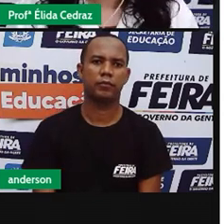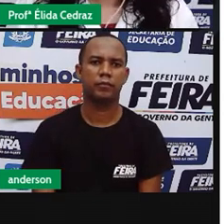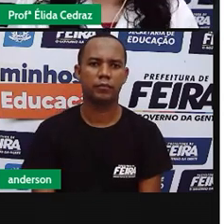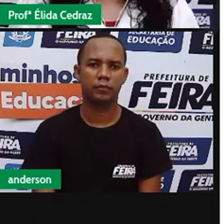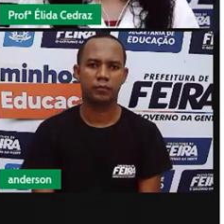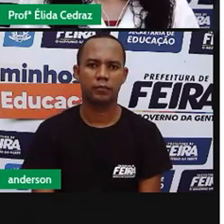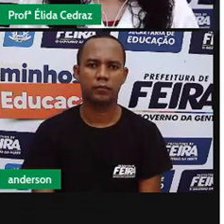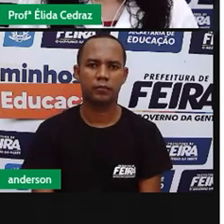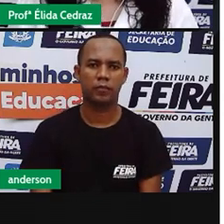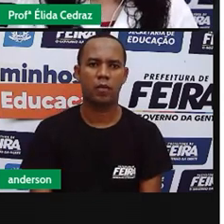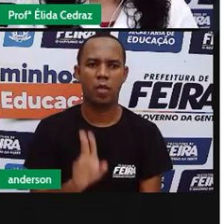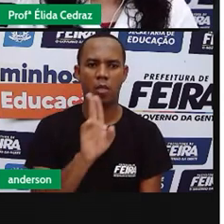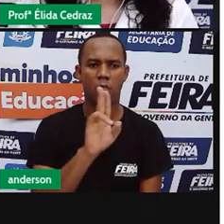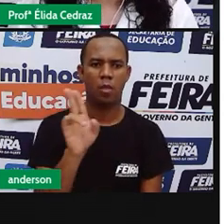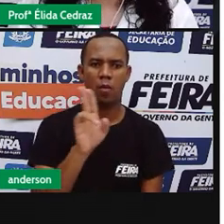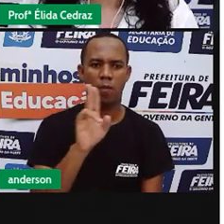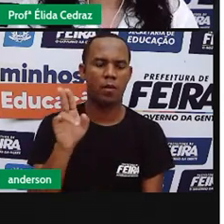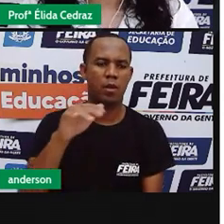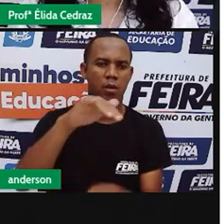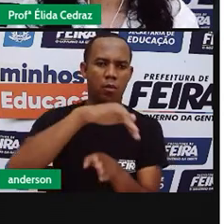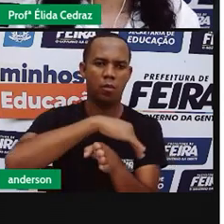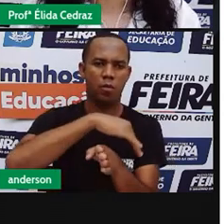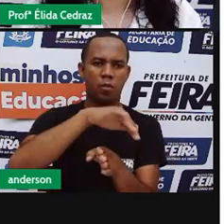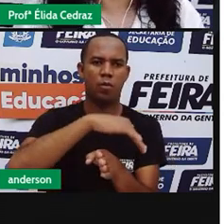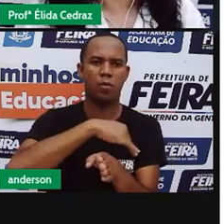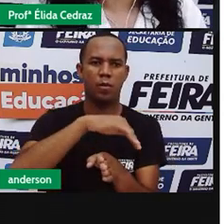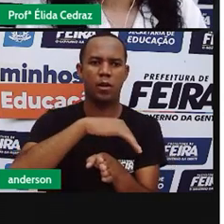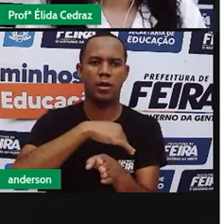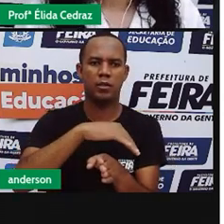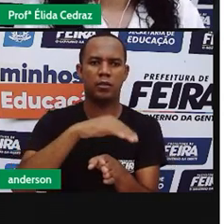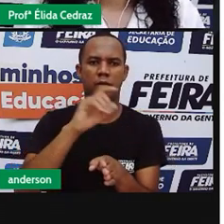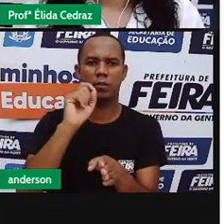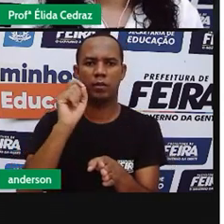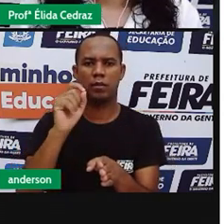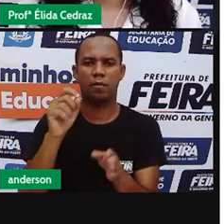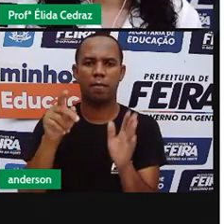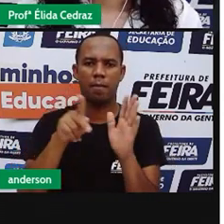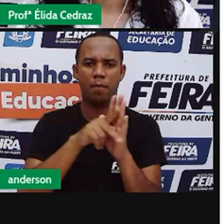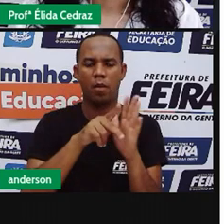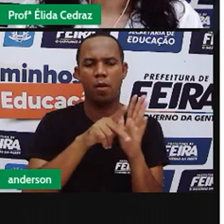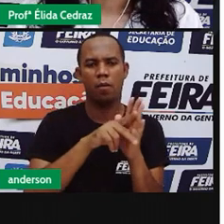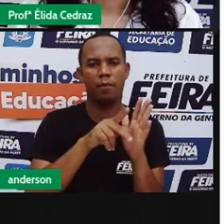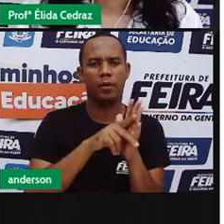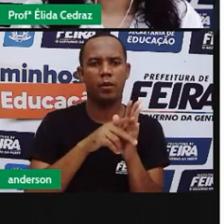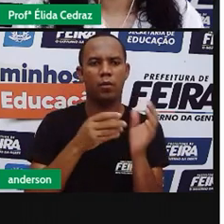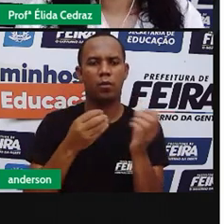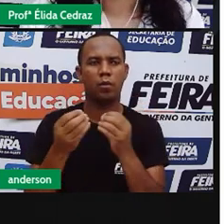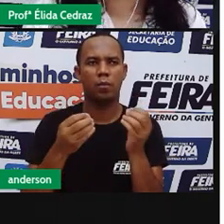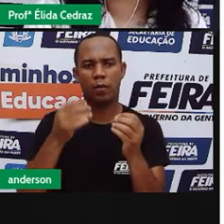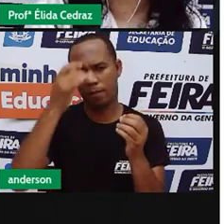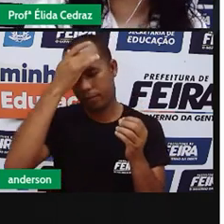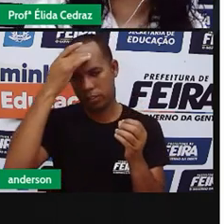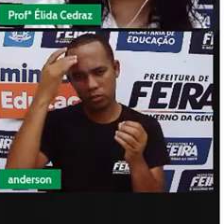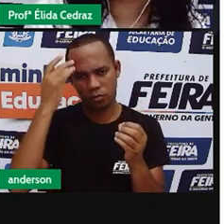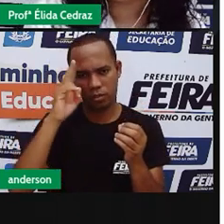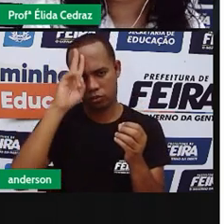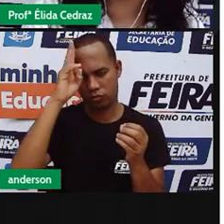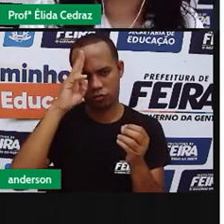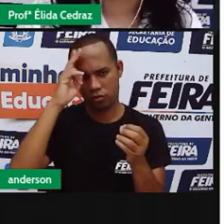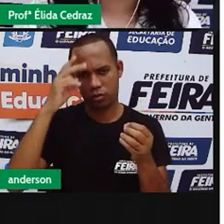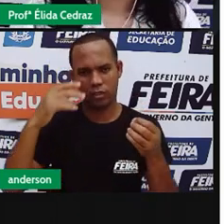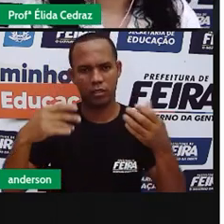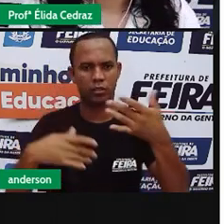Os nomes das ruas geralmente são uma homenagem a alguém importante na história da